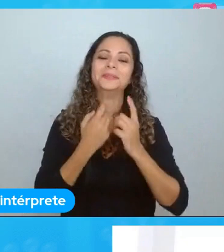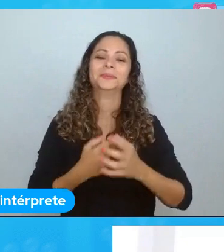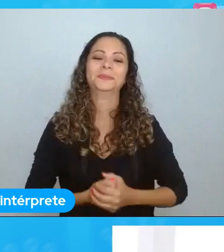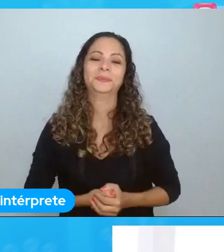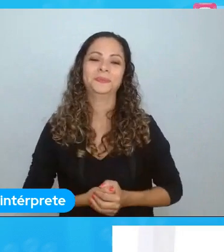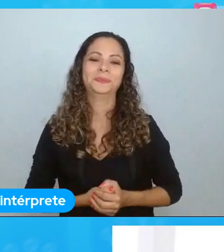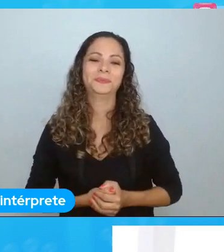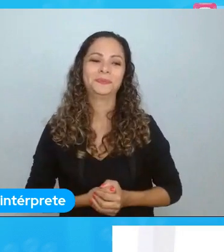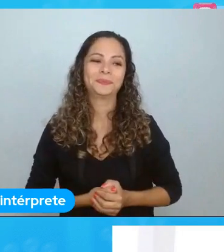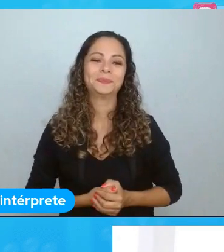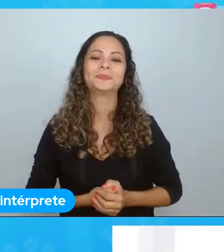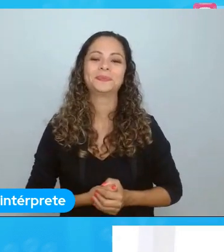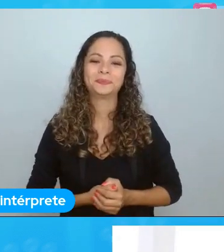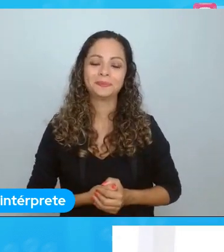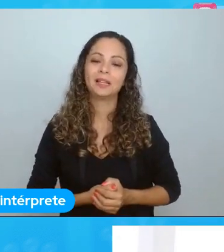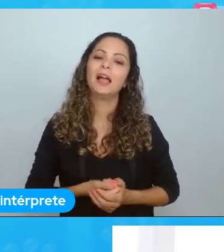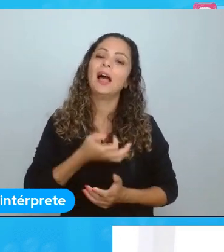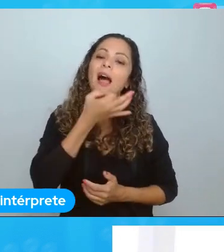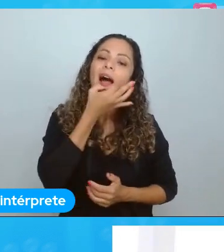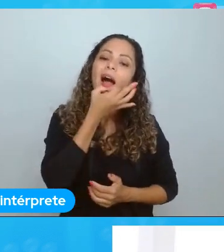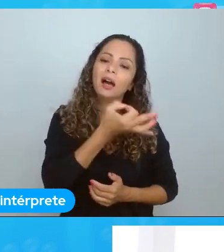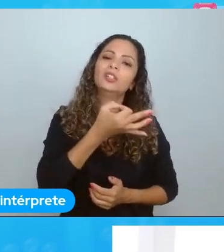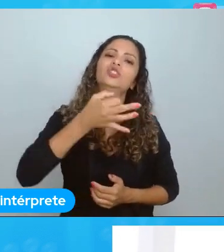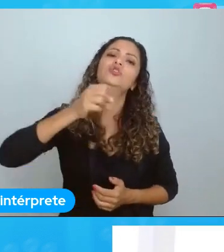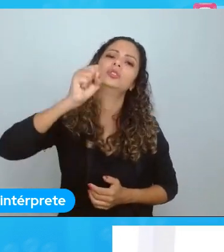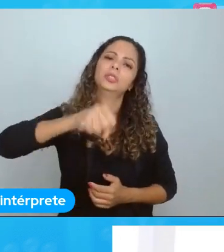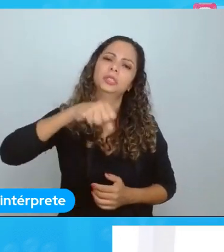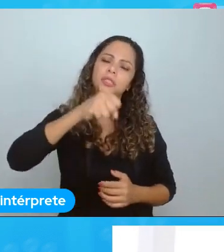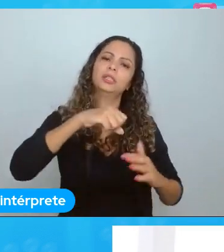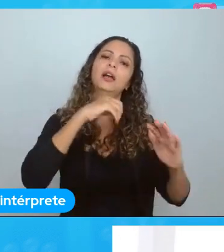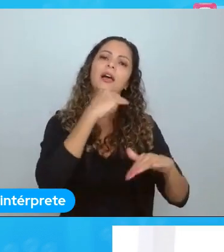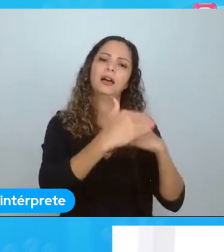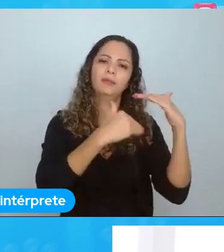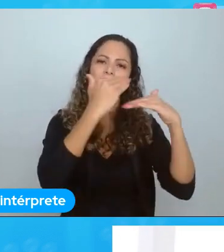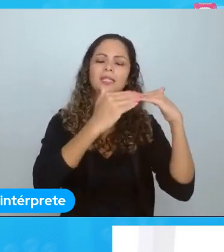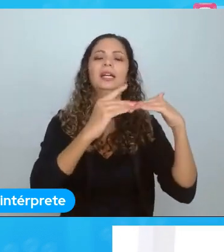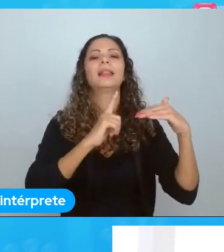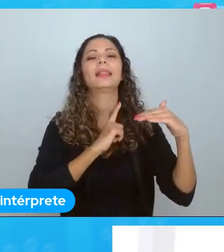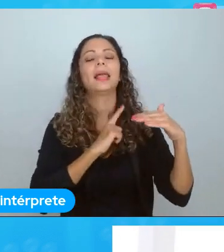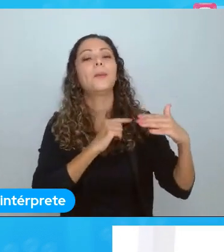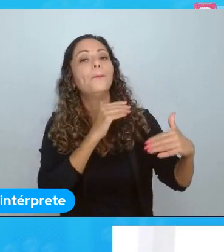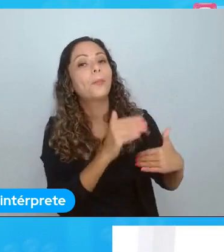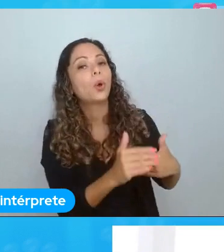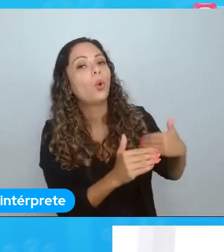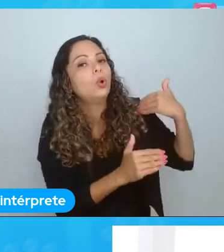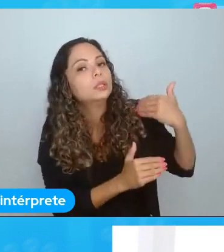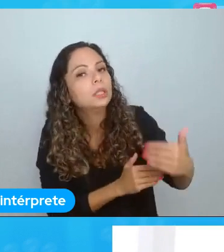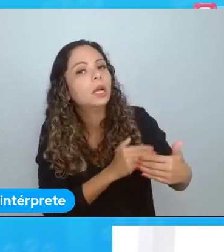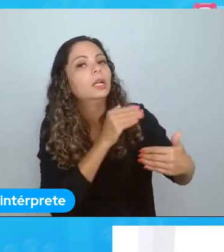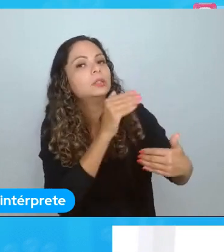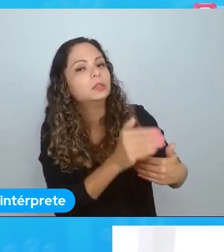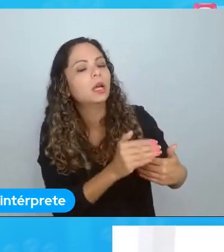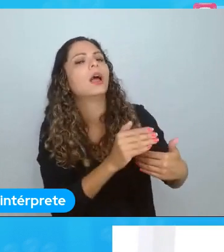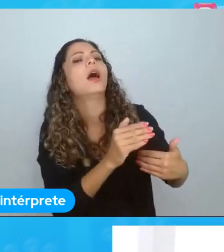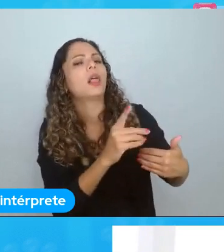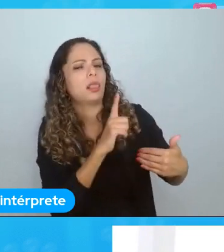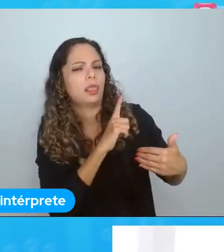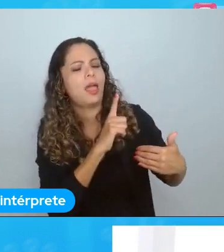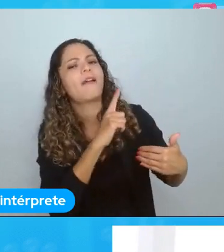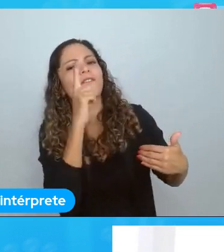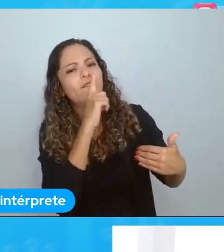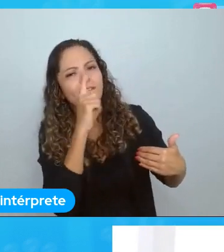Eu acho que está assim. Eu acho que está avançando. sempre um processo. Eu acho que nesse processo vai se errar muito ainda.